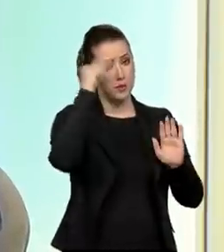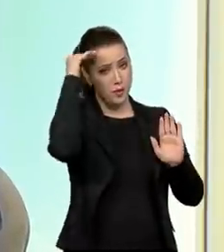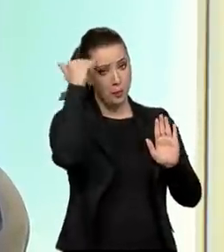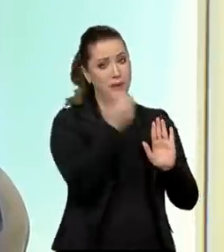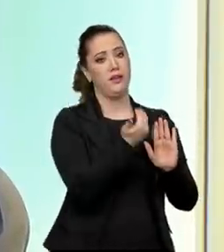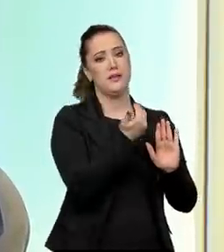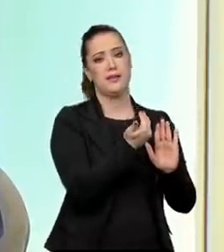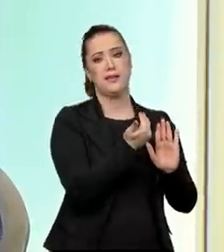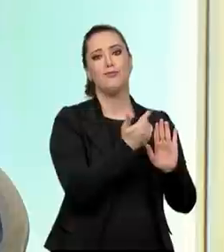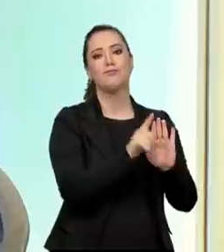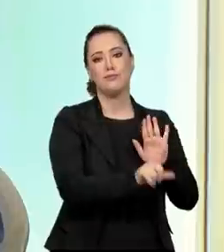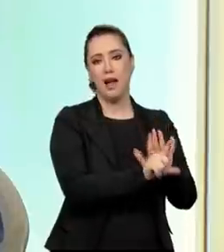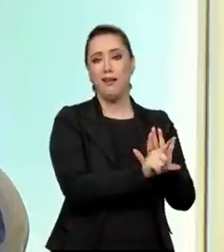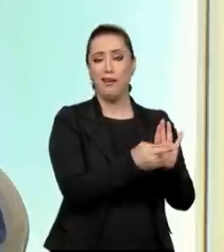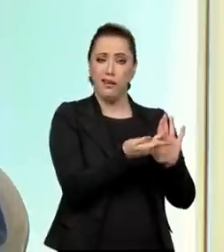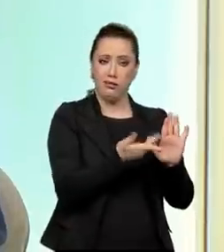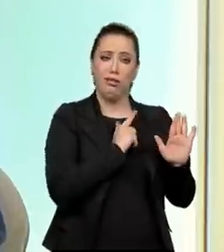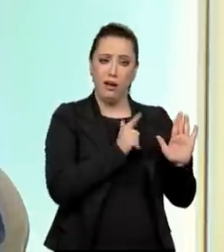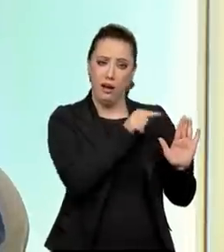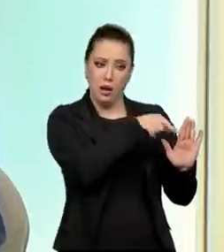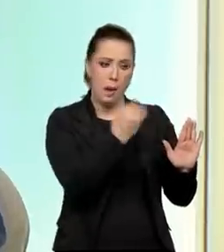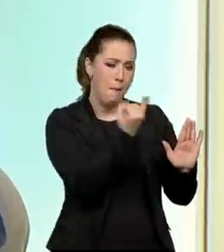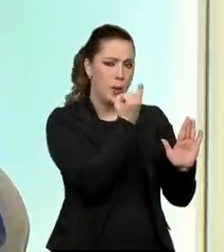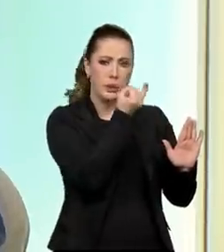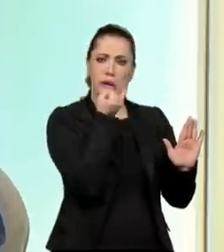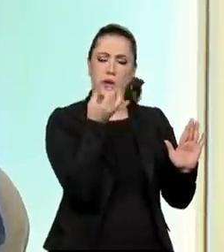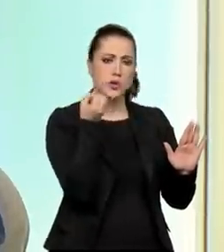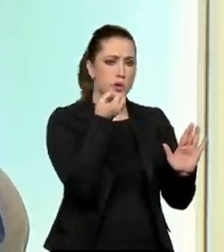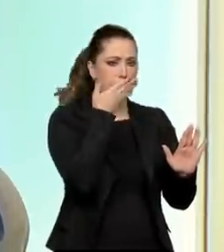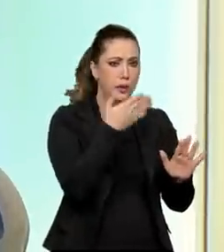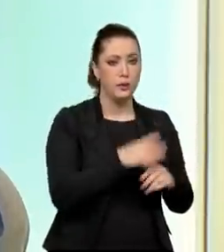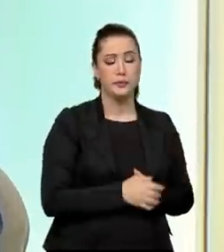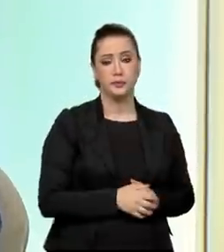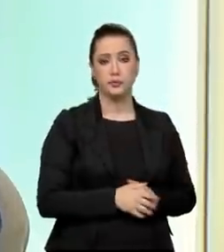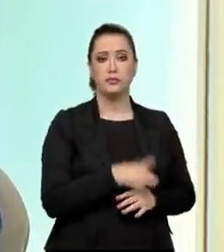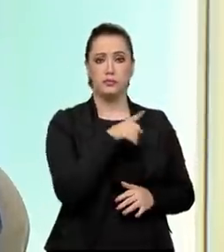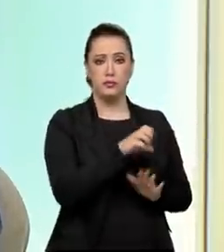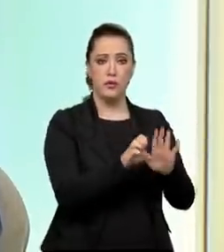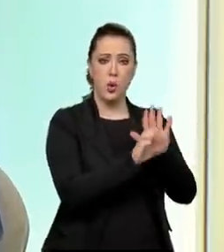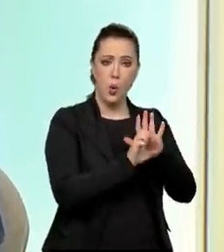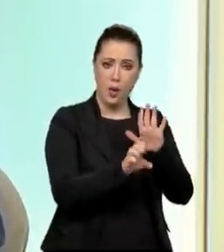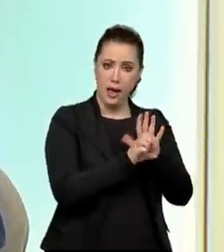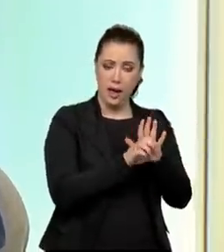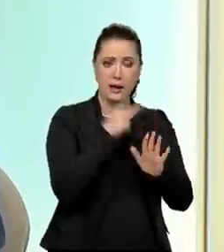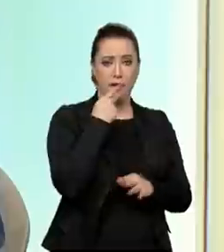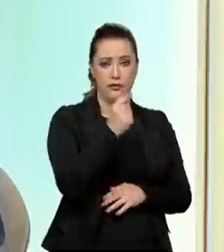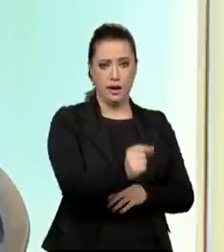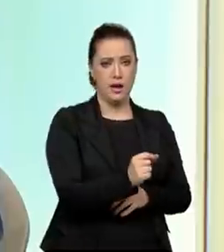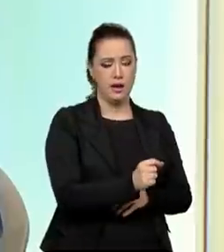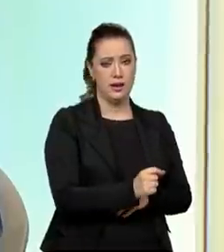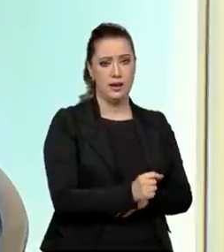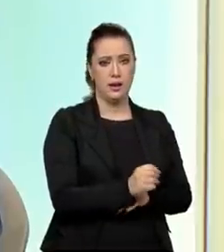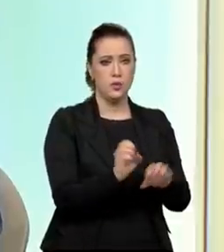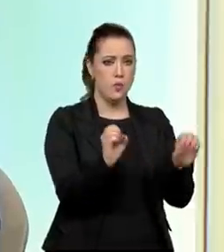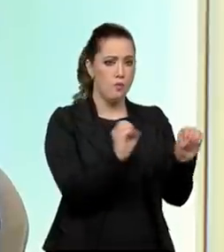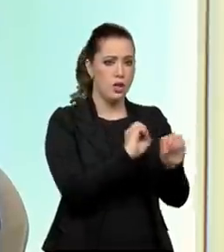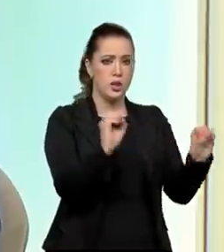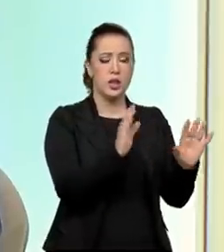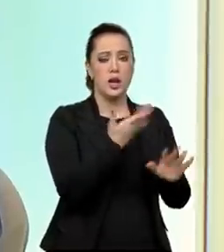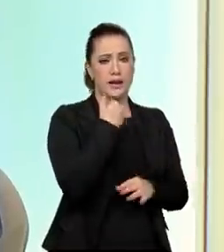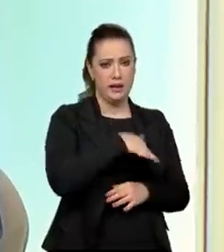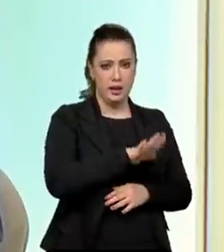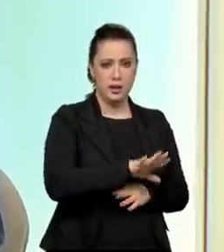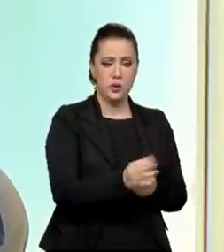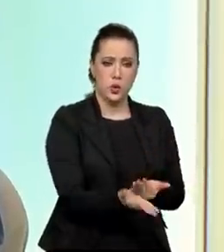Constituição, ela é um marco normativo diretivo, né? Quando o ECA diz que nenhuma criança sofrerá, criança ou